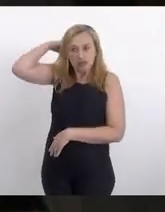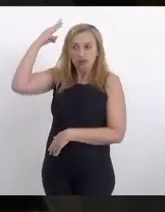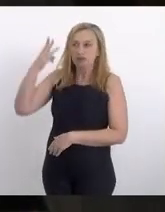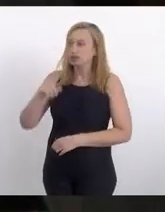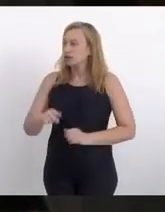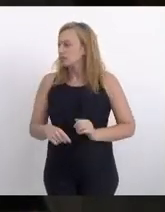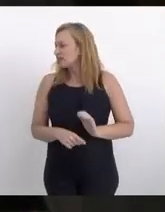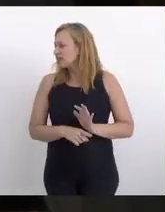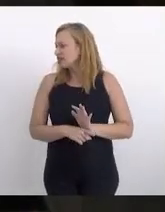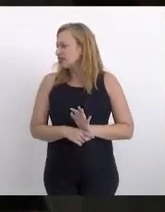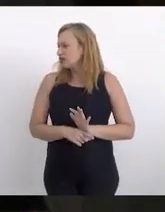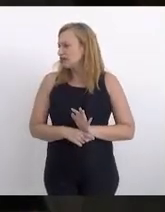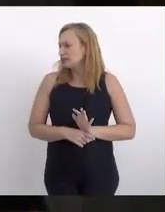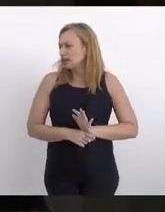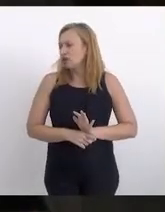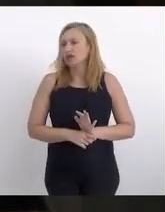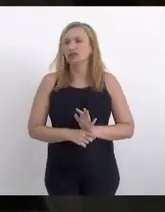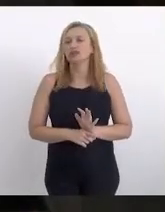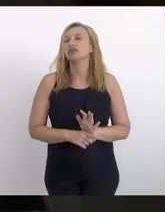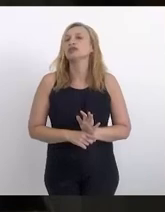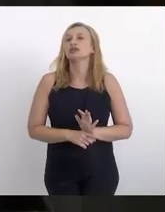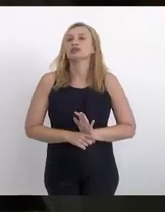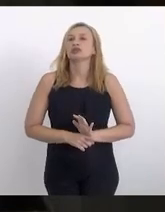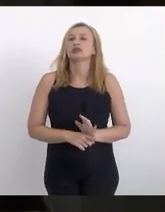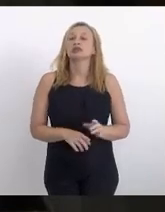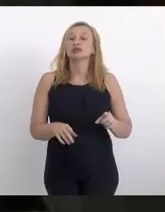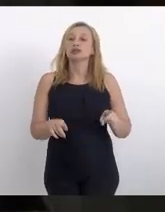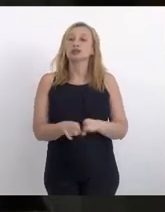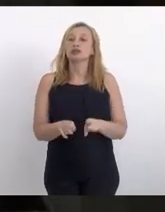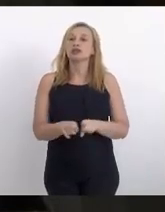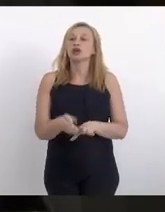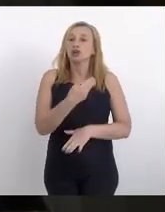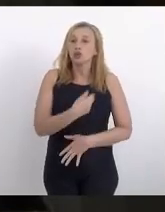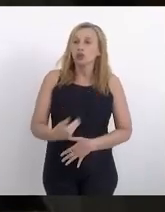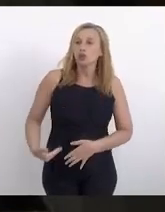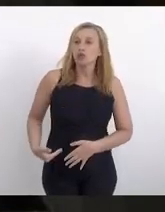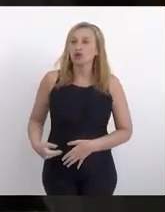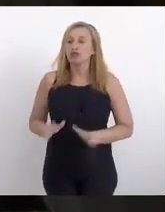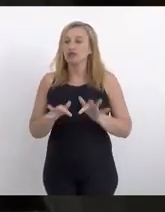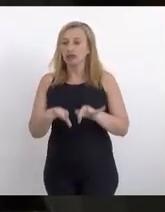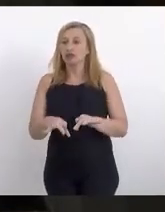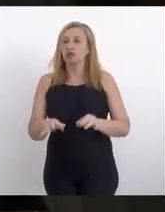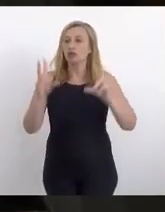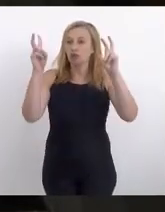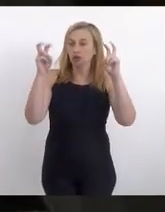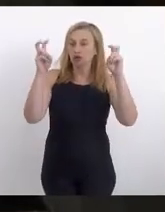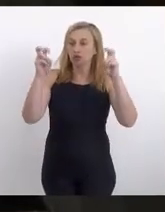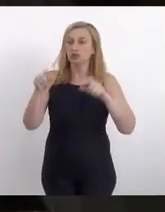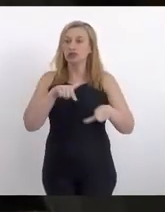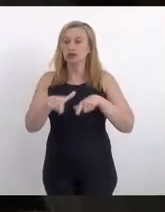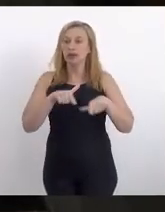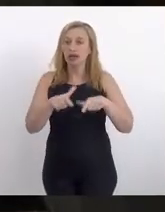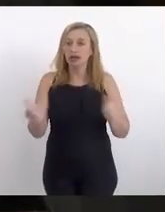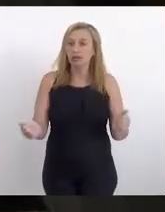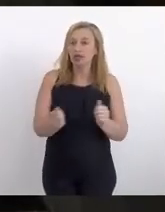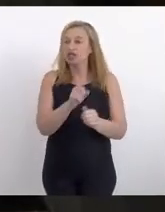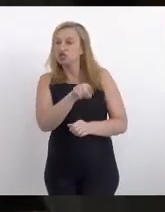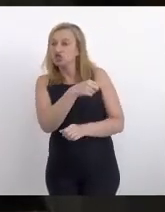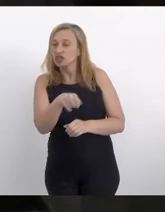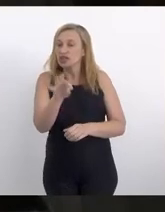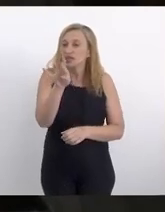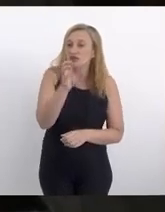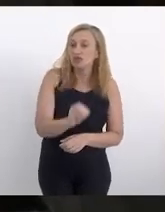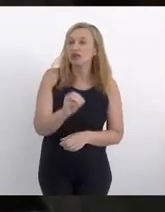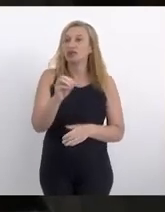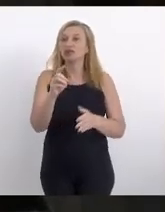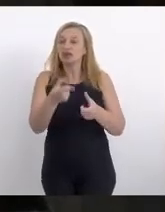contribuindo muito para o aprimoramento do texto e, no entanto, o governo vetou a matéria. Vamos tentar trabalhar para derrubar esse veto, que é o que defende